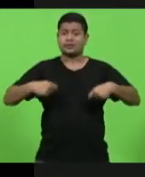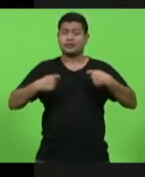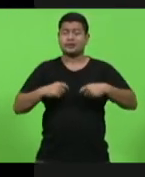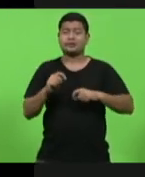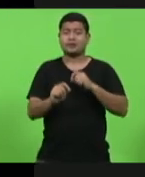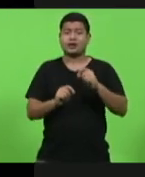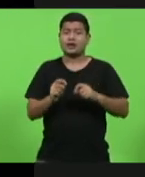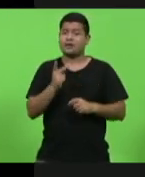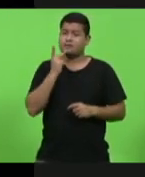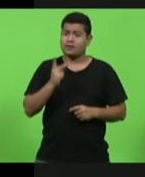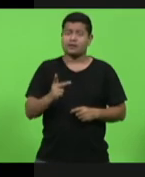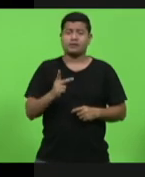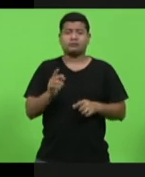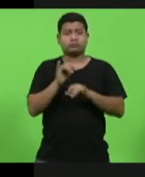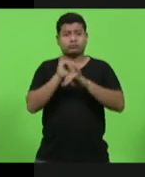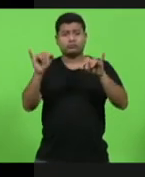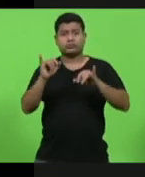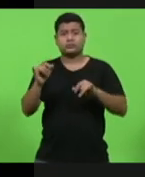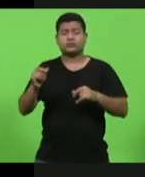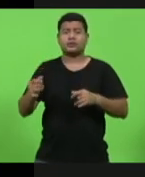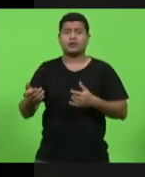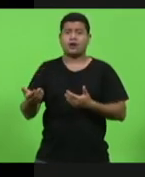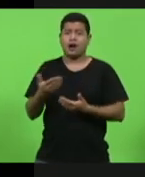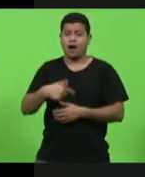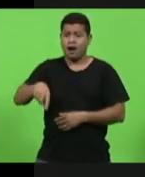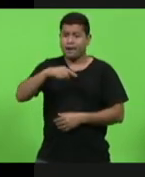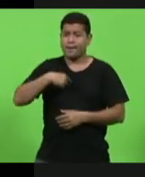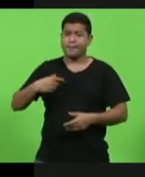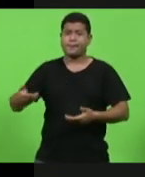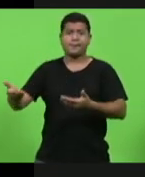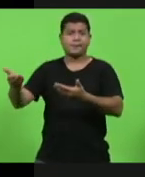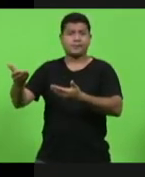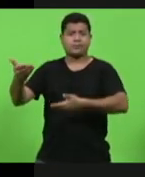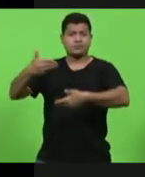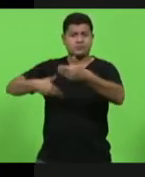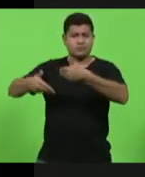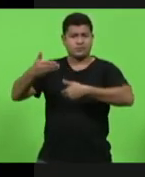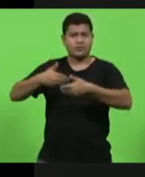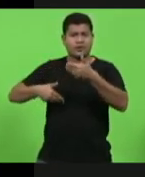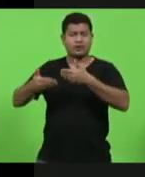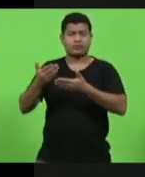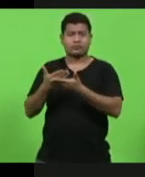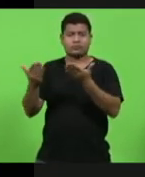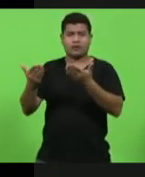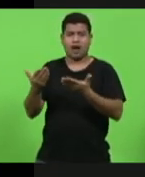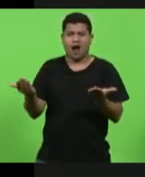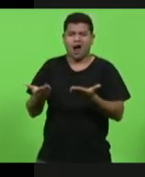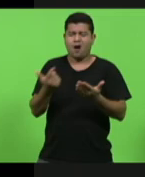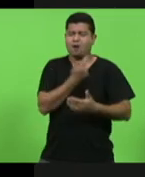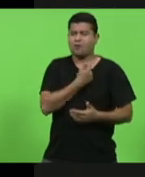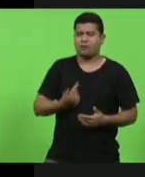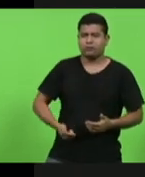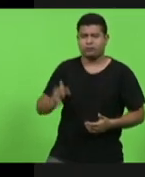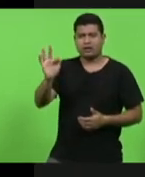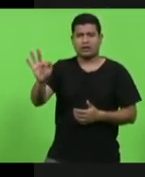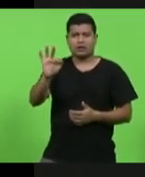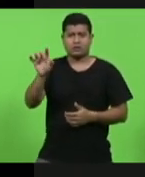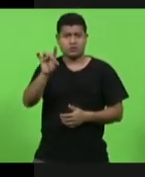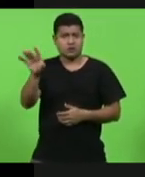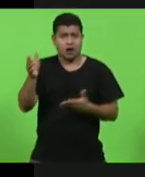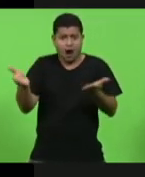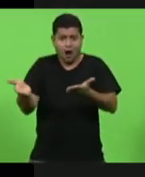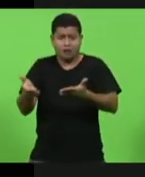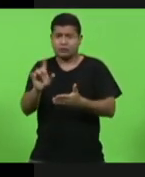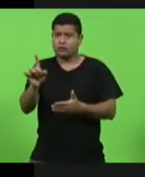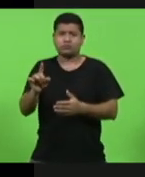descontentamento com o tratamento que nós estamos recebendo do governo federal, e não é só desse de agora, não é só desse de agora, todos os